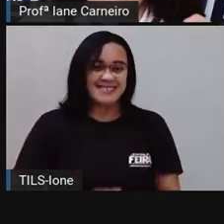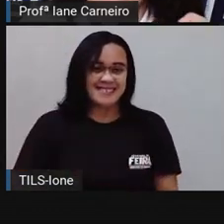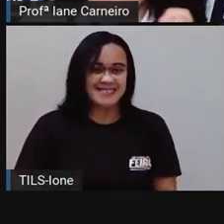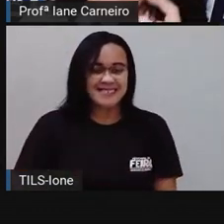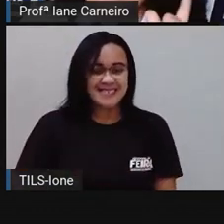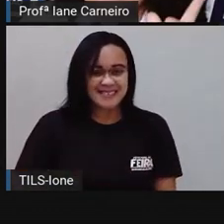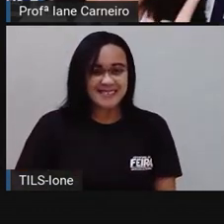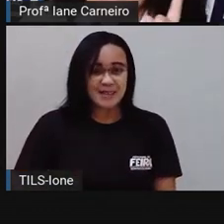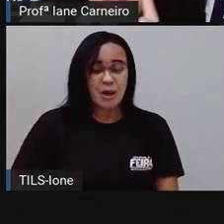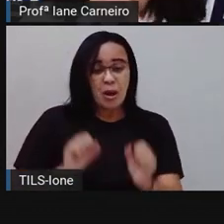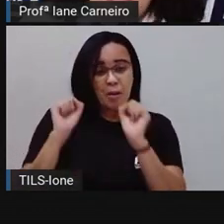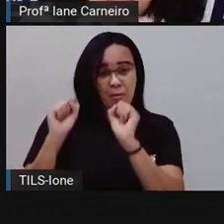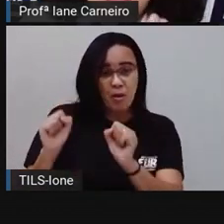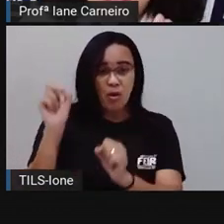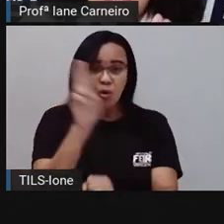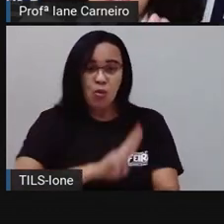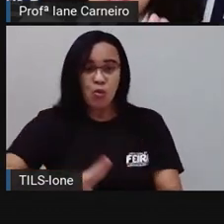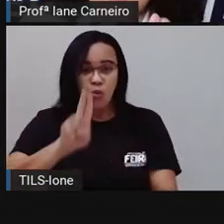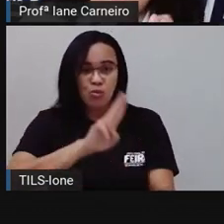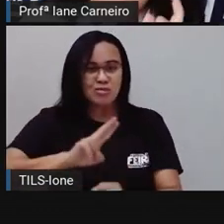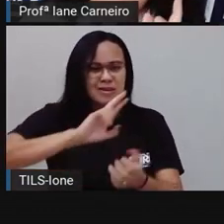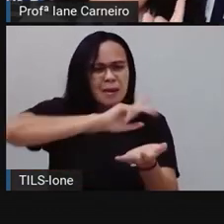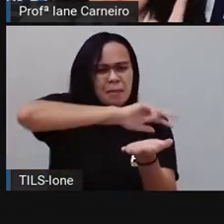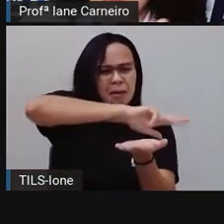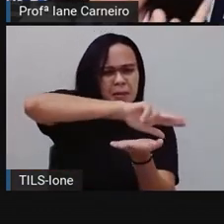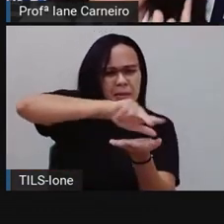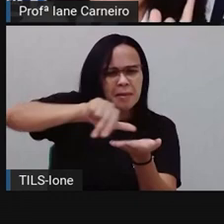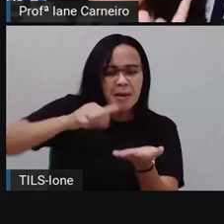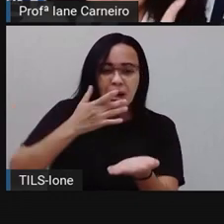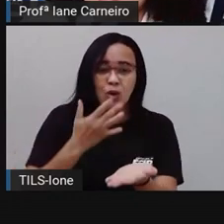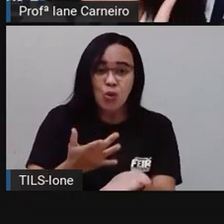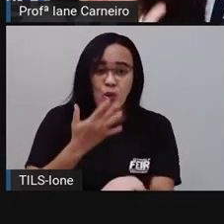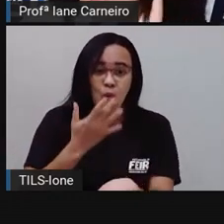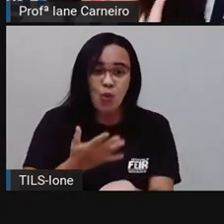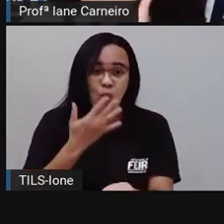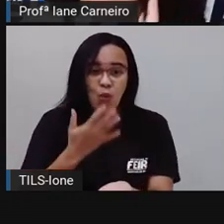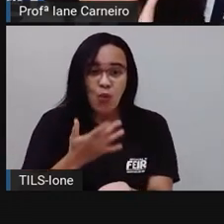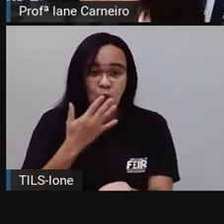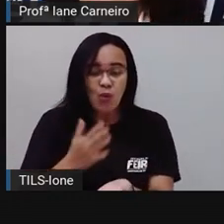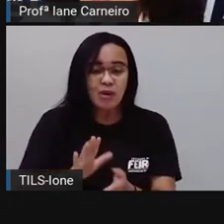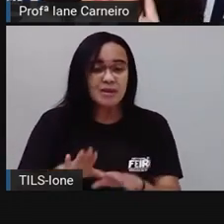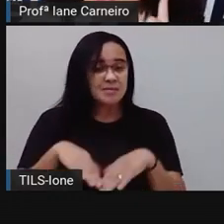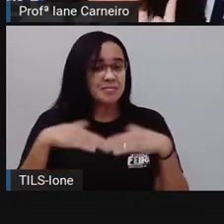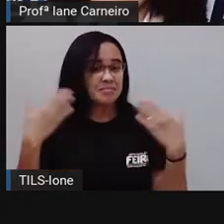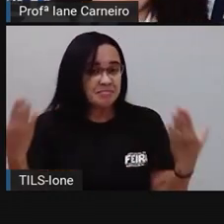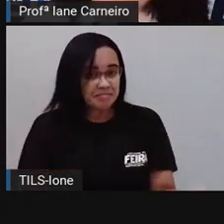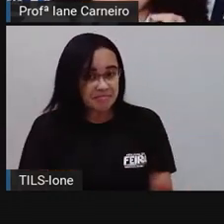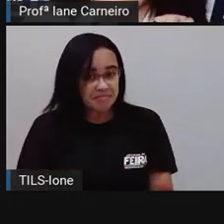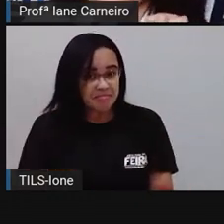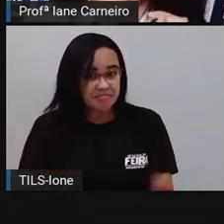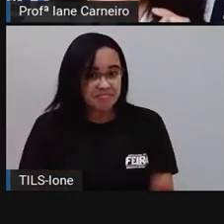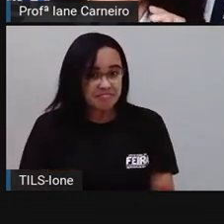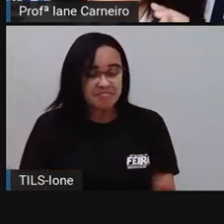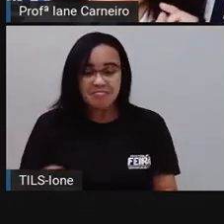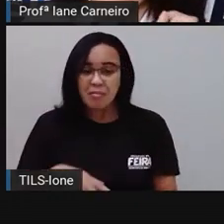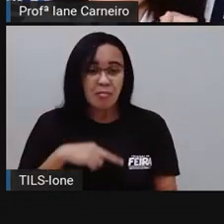Pode-se usar várias delas, sem que isso seja abuso.